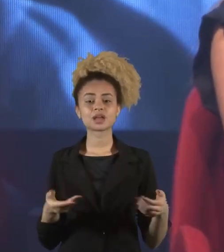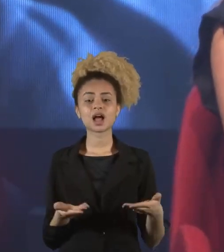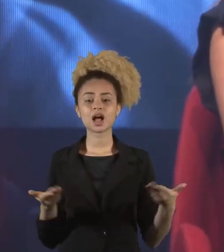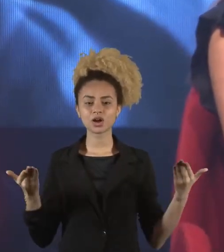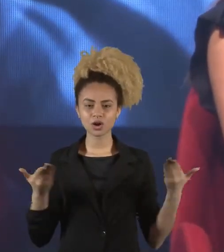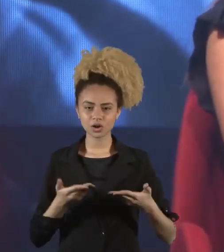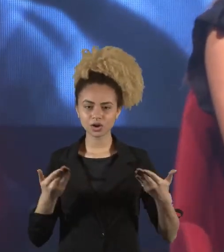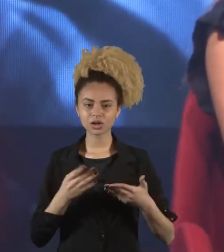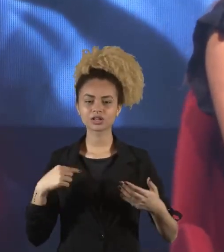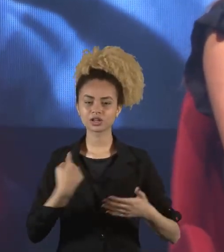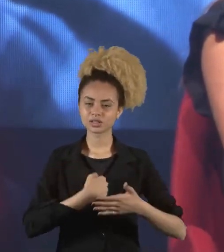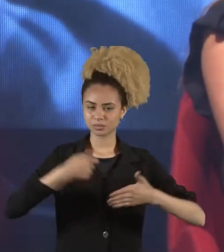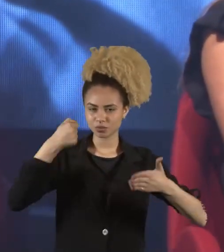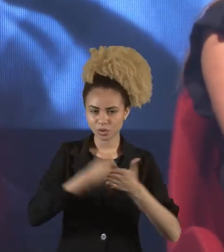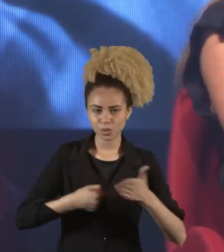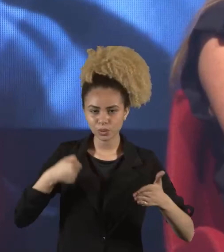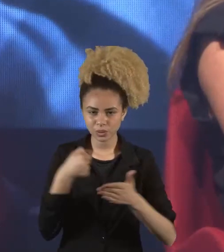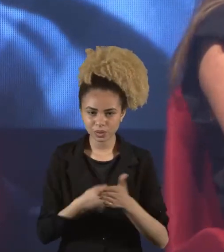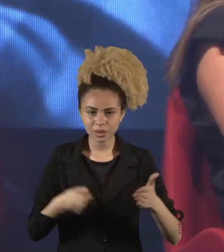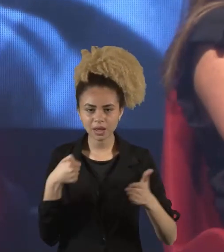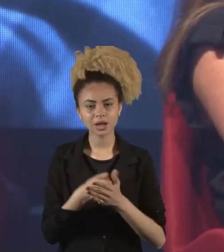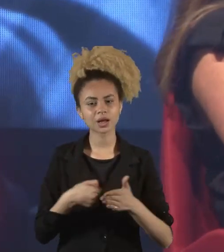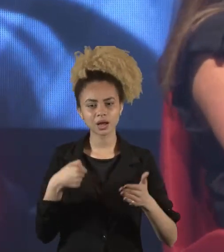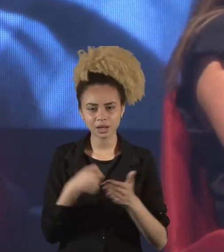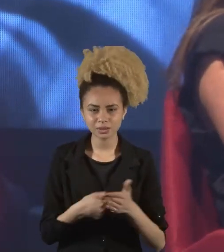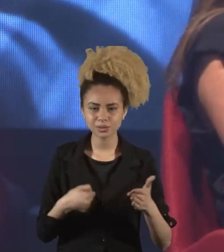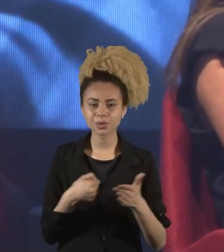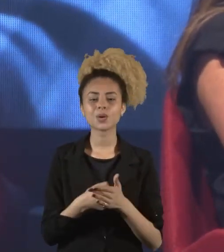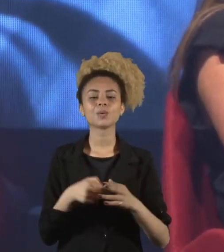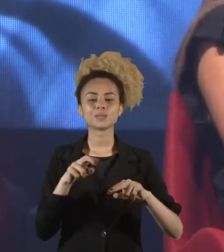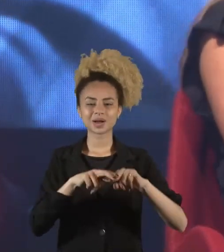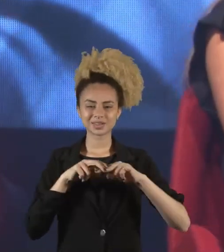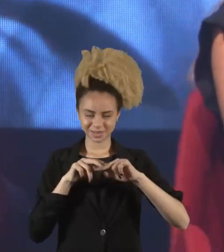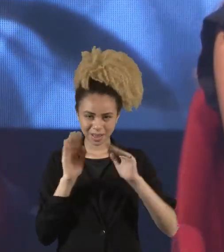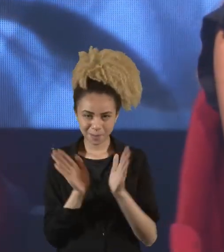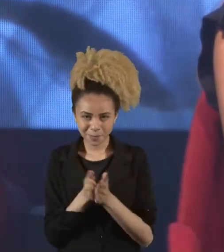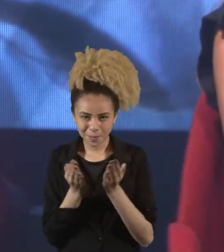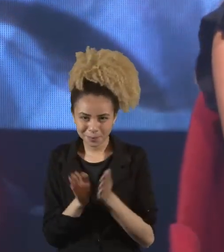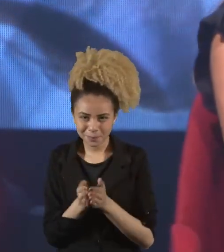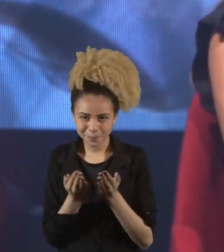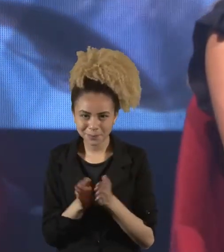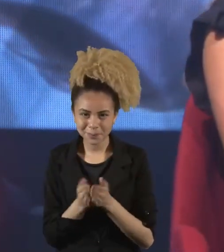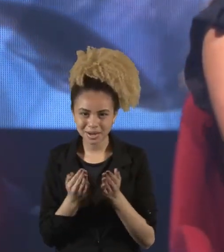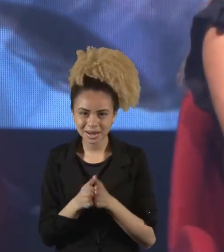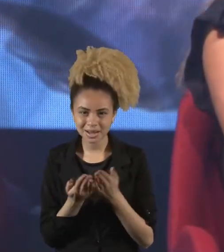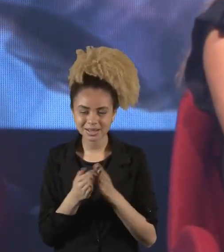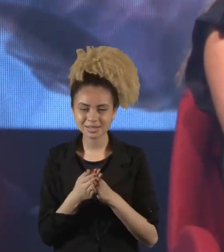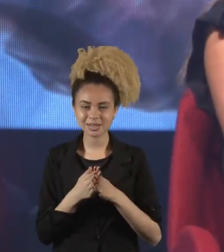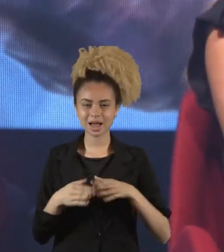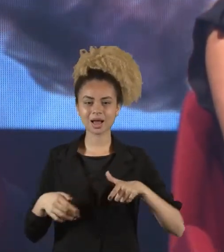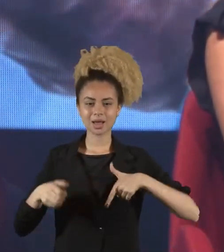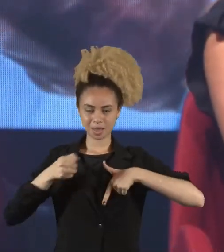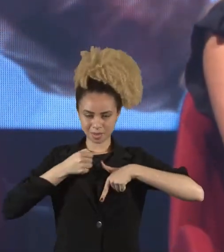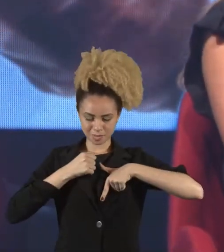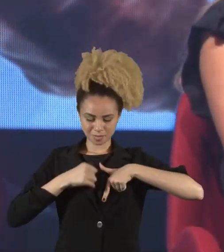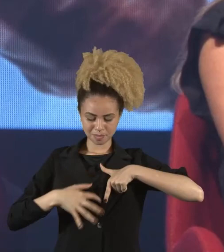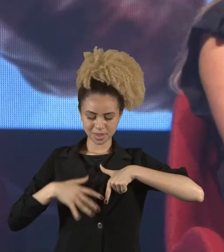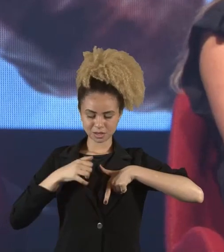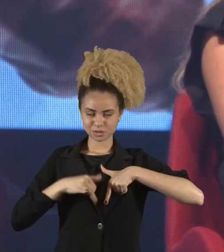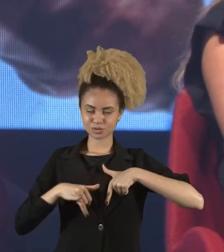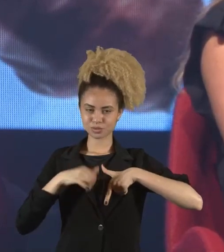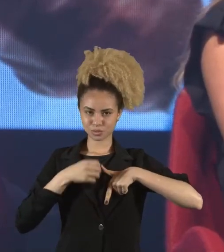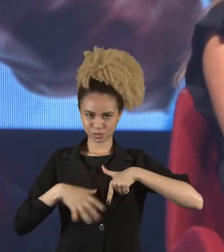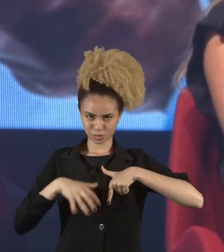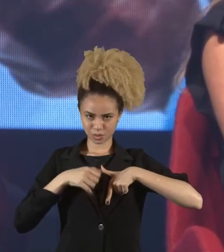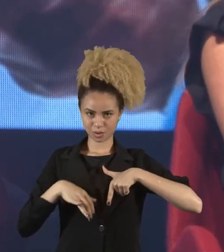nós estamos na luta contra a pobreza menstrual com nossa marca Always. Não sei se vocês sabem, mas